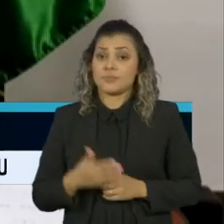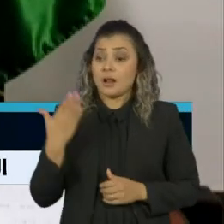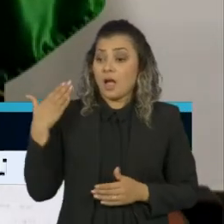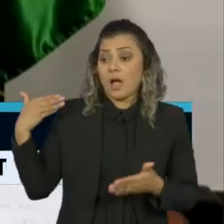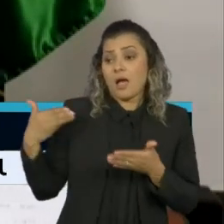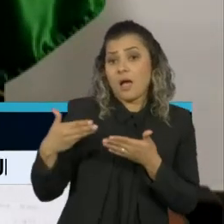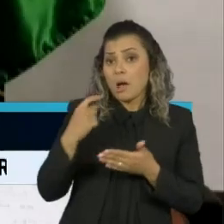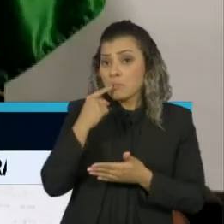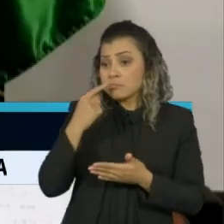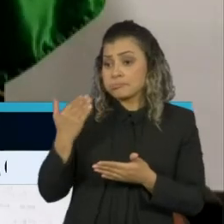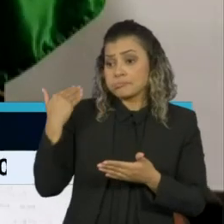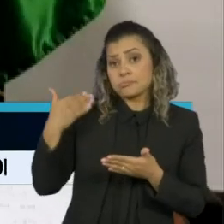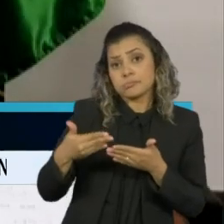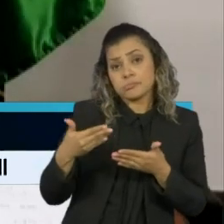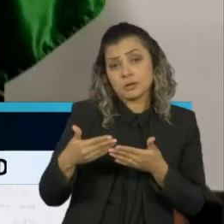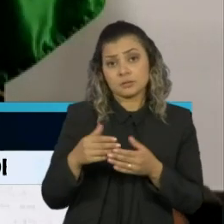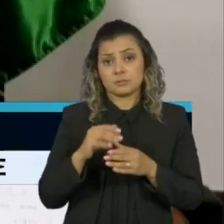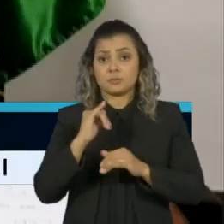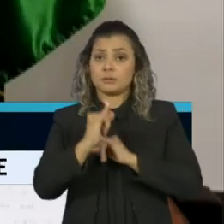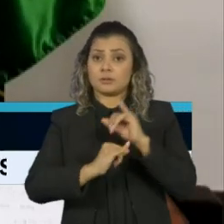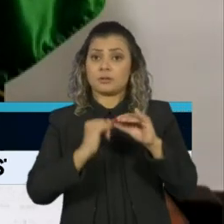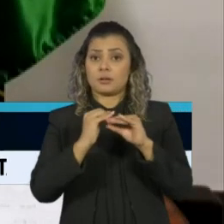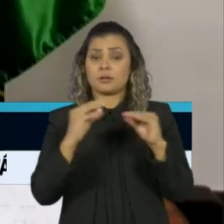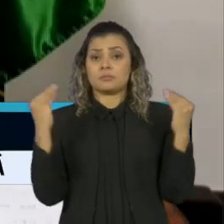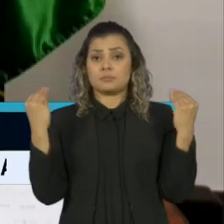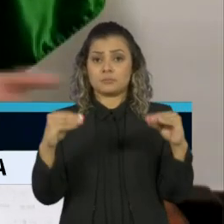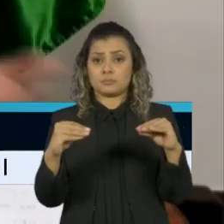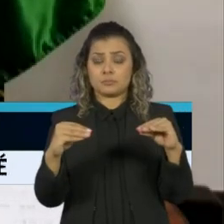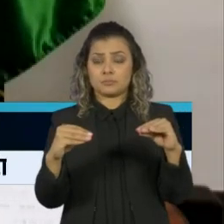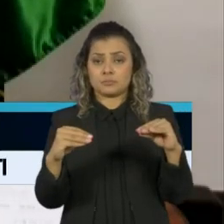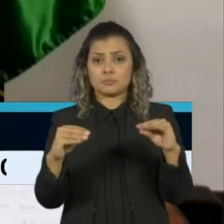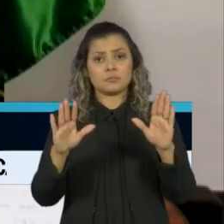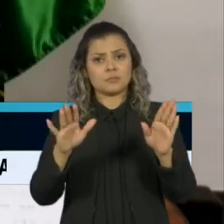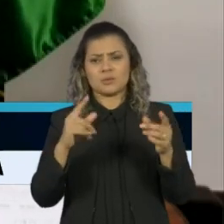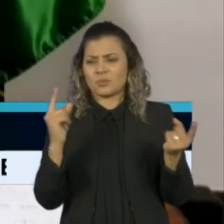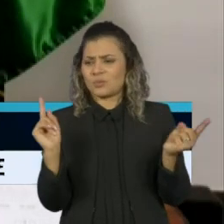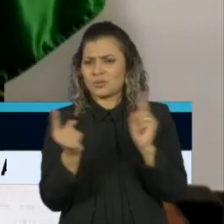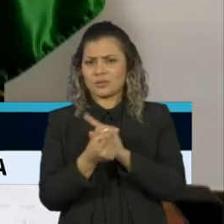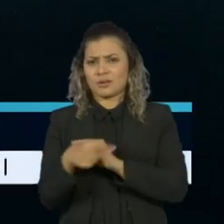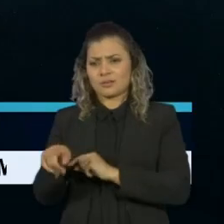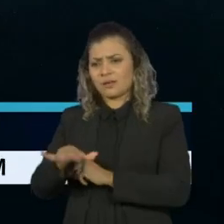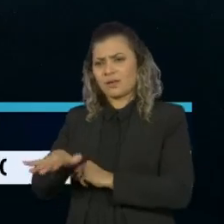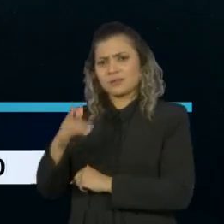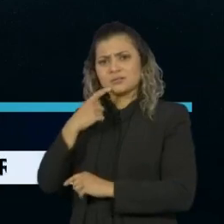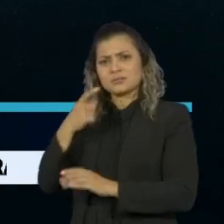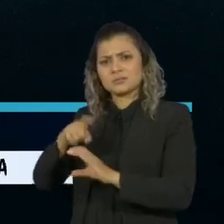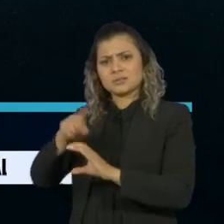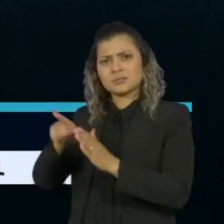há pouco em uma transmissão online, vai na contramão do recomendado pela comunidade científica.